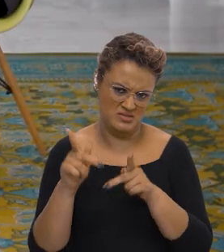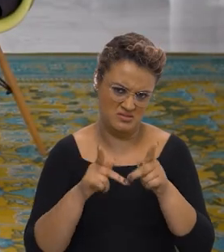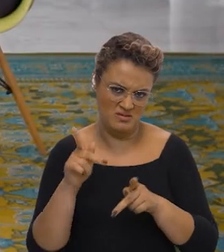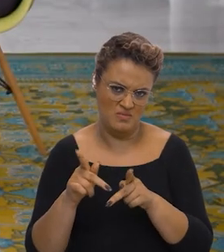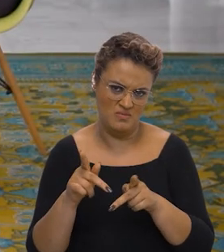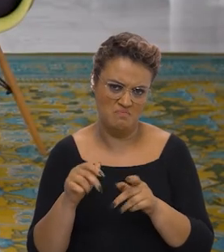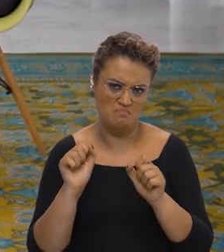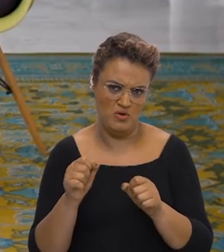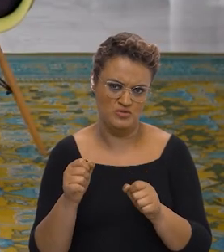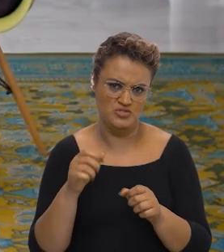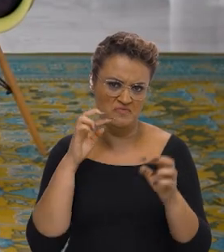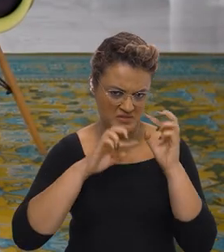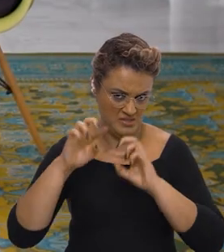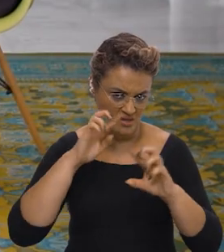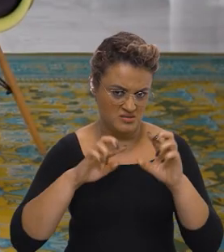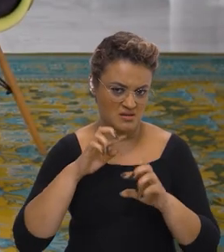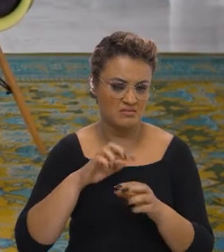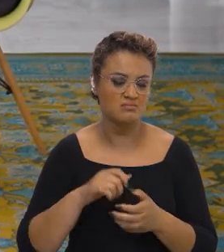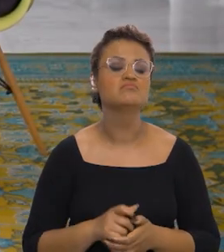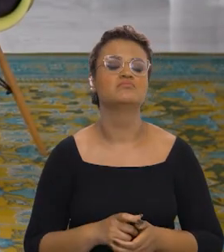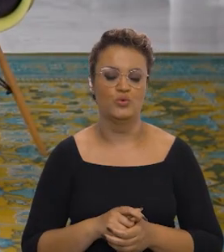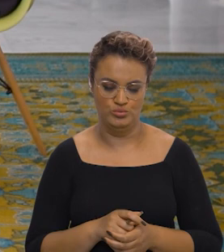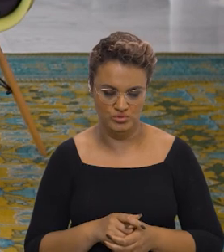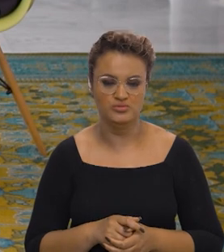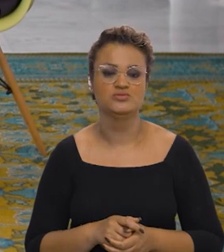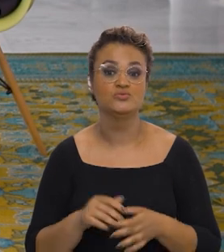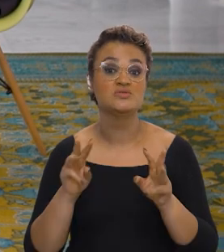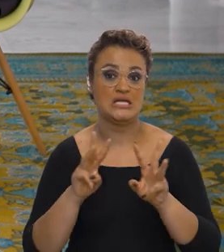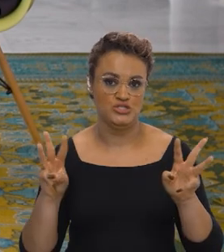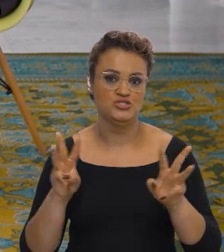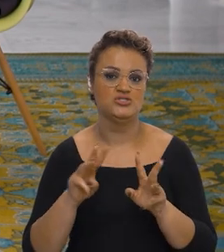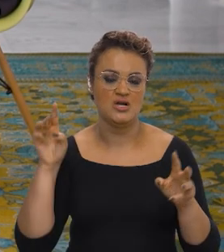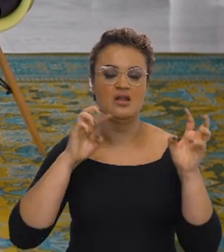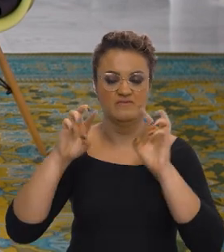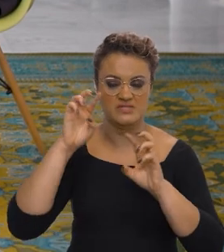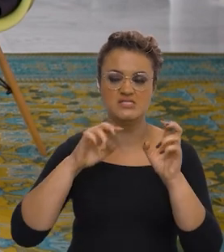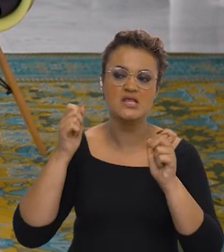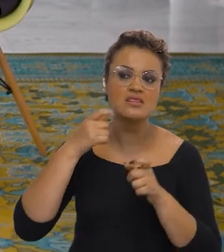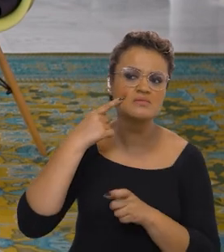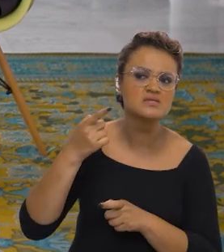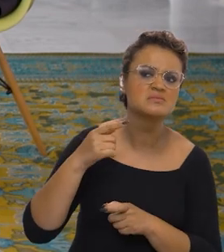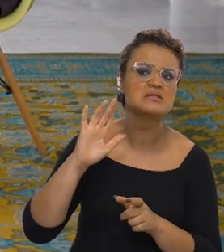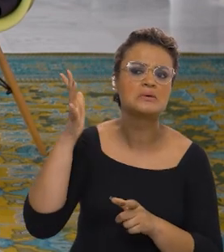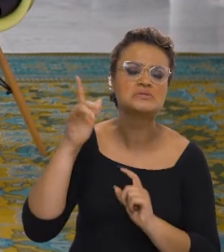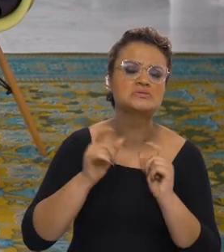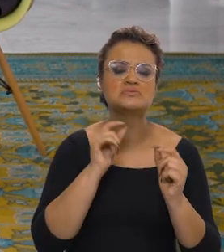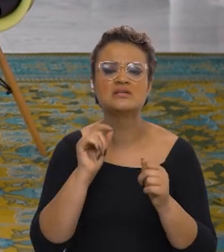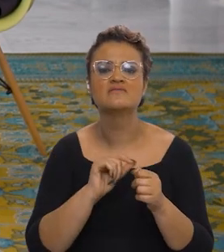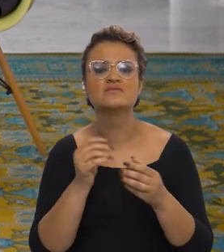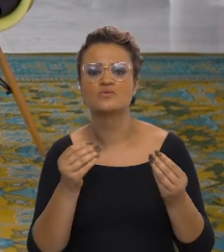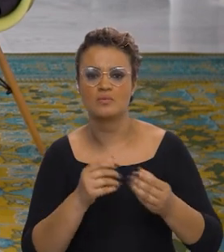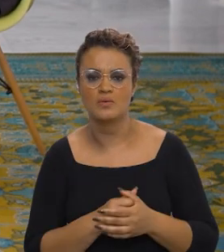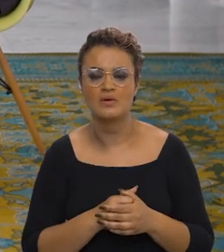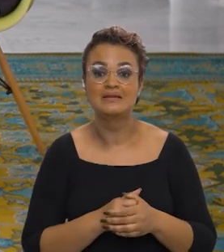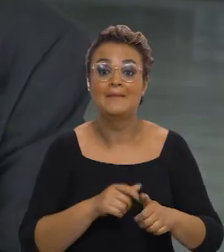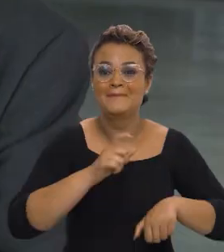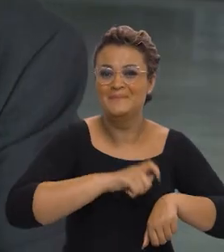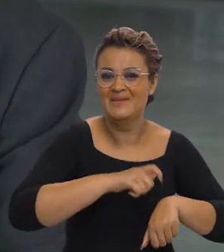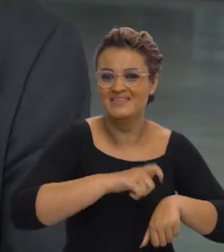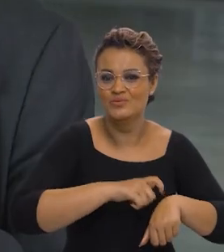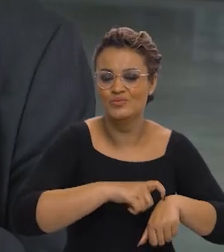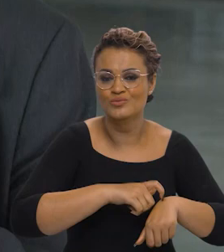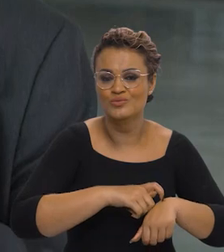A população vai poder fiscalizar? Através do próprio site. A gente vai, em vez de ter